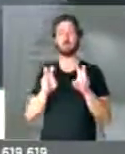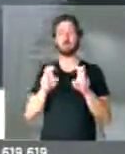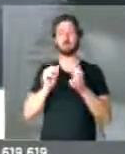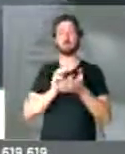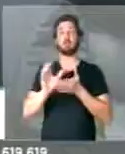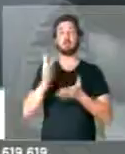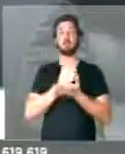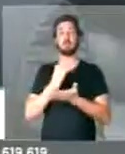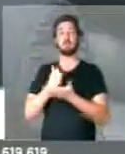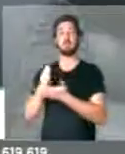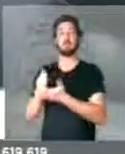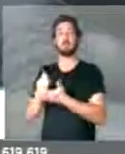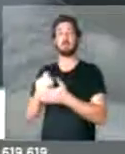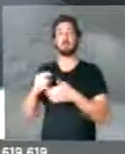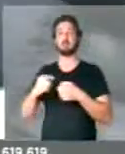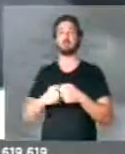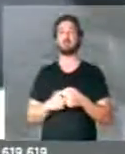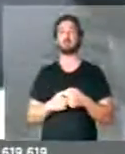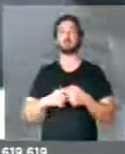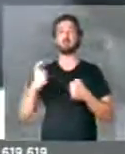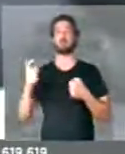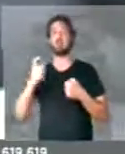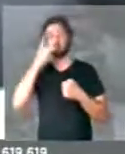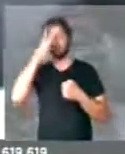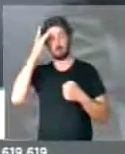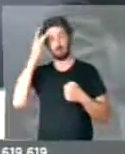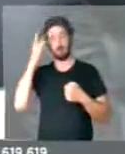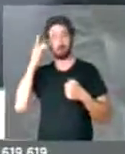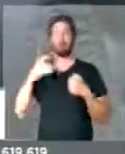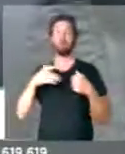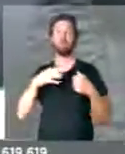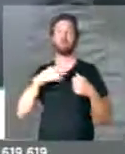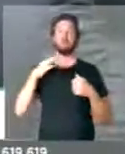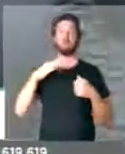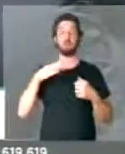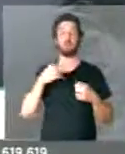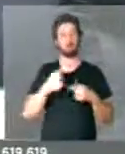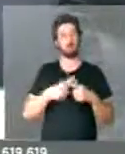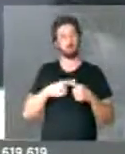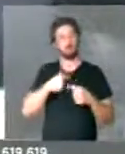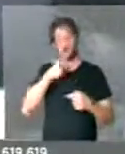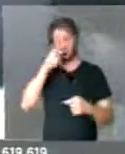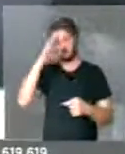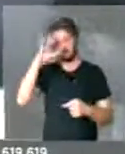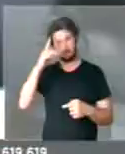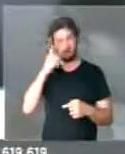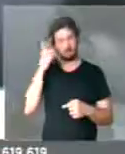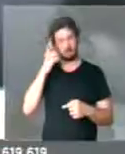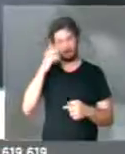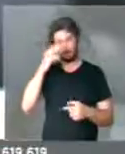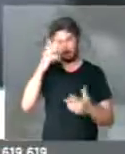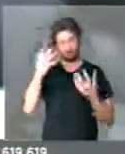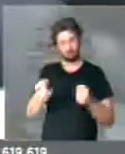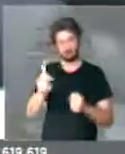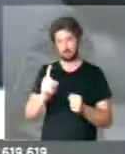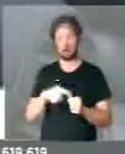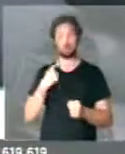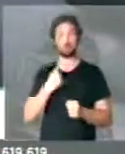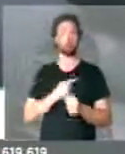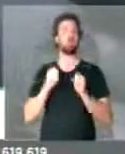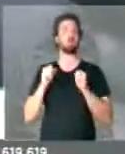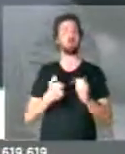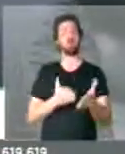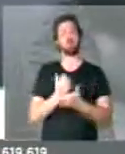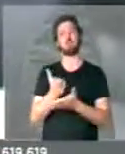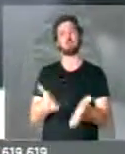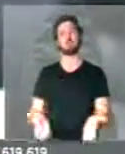do financiamento do programa de desligamento voluntário de pessoal, o que eu acredito que os deputados dessa casa não vão aceitar que nós possamos